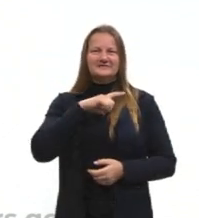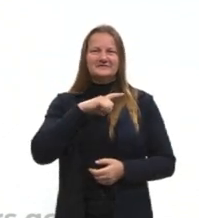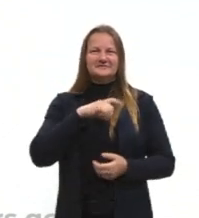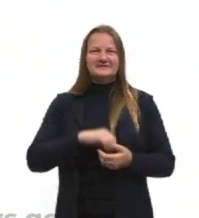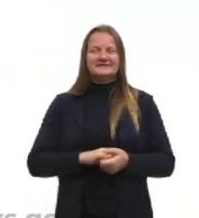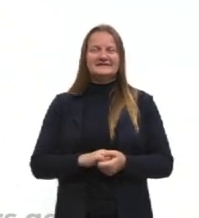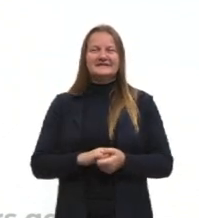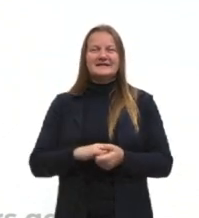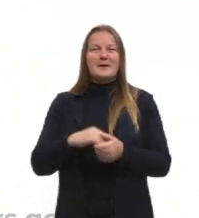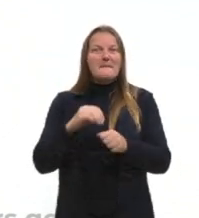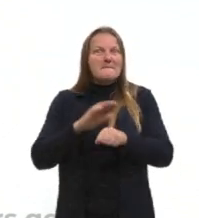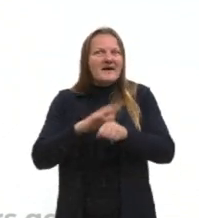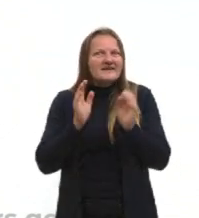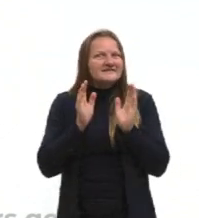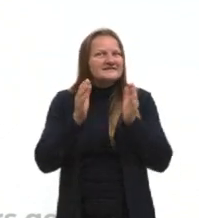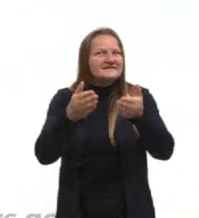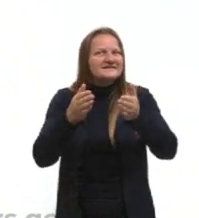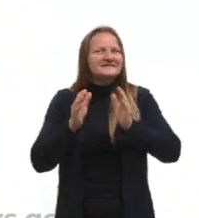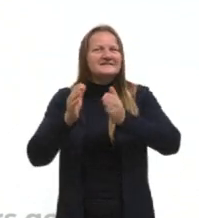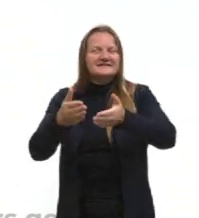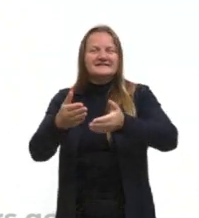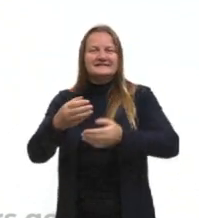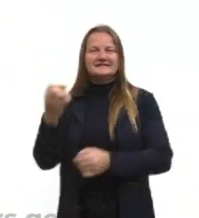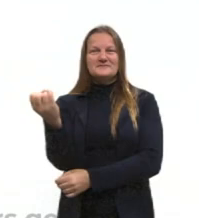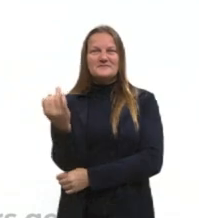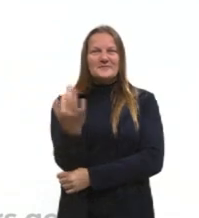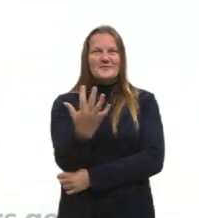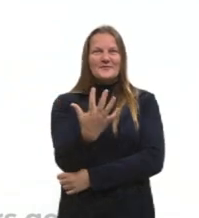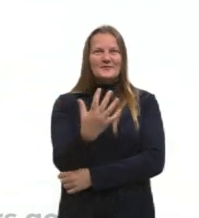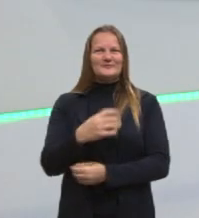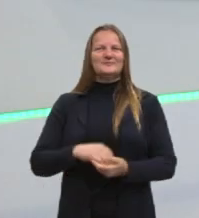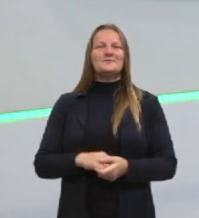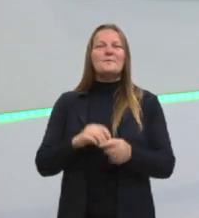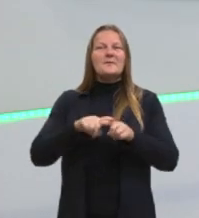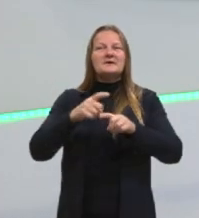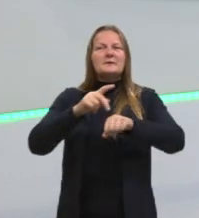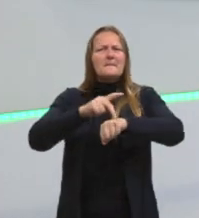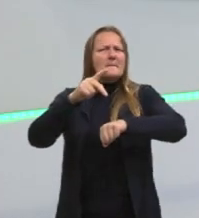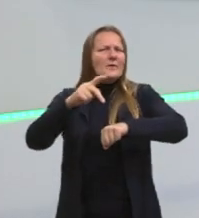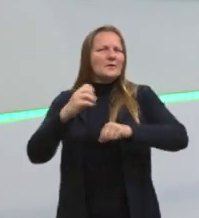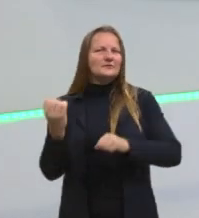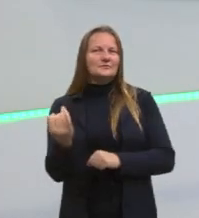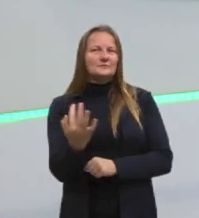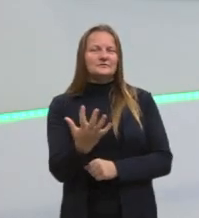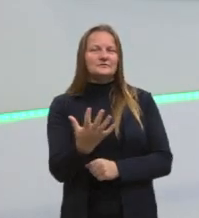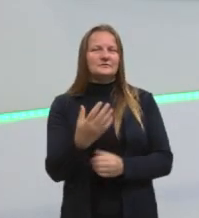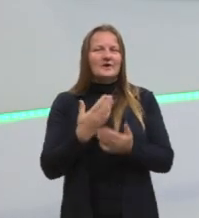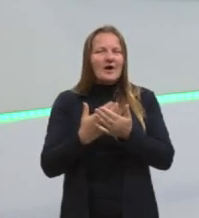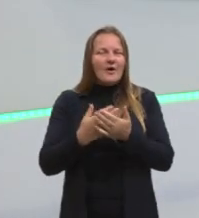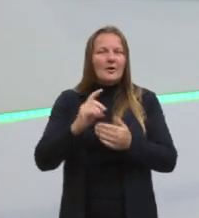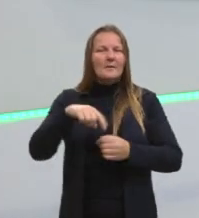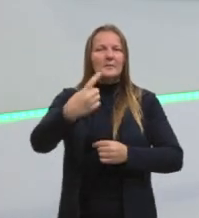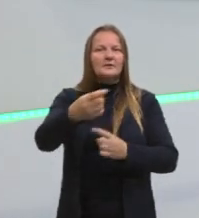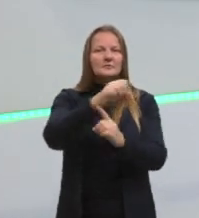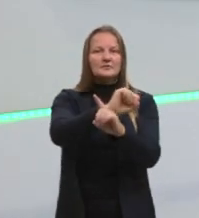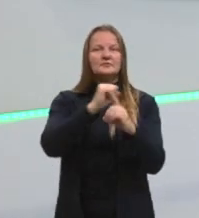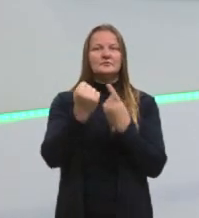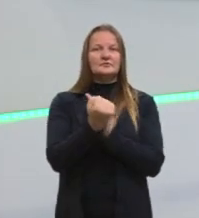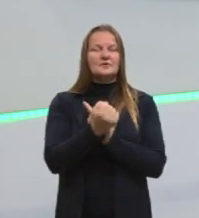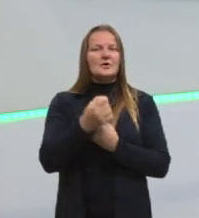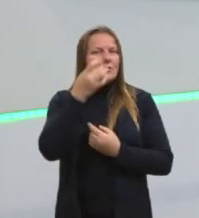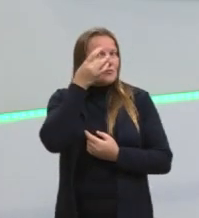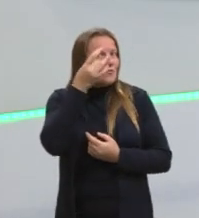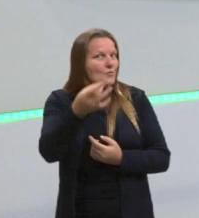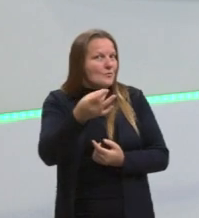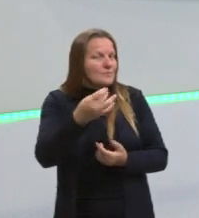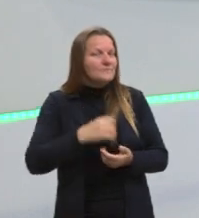modernidade, alguns aspectos, sim, da pós-modernidade, mas a pós-modernidade na próxima aula de Sociologia. Então fique ligado